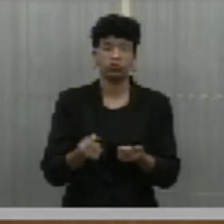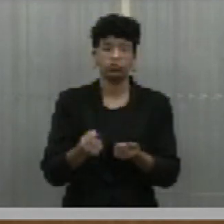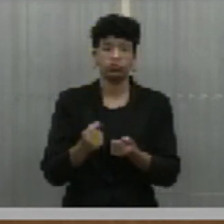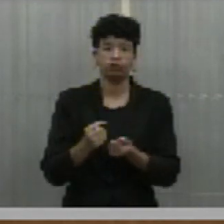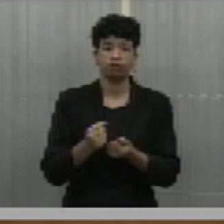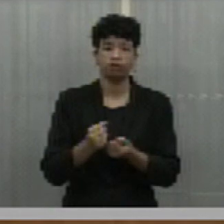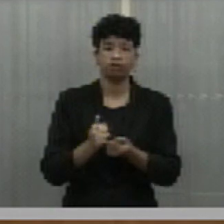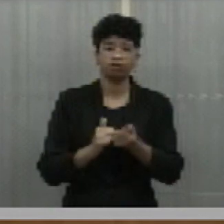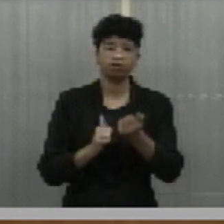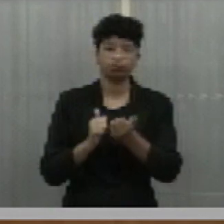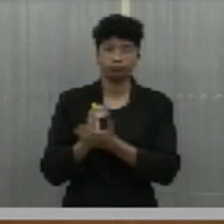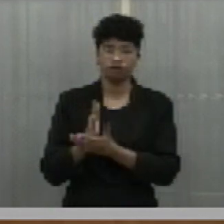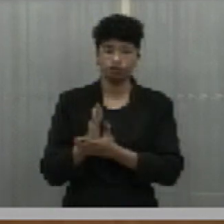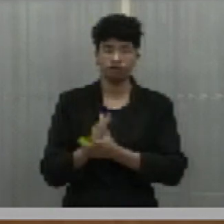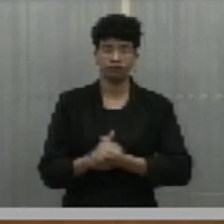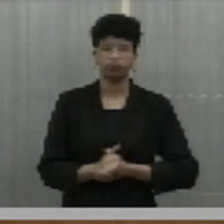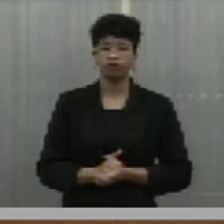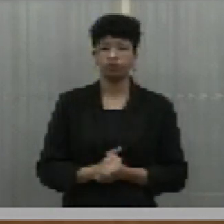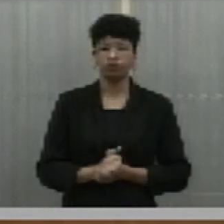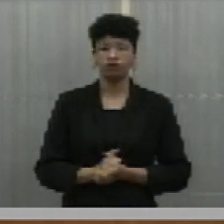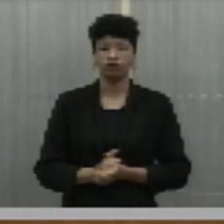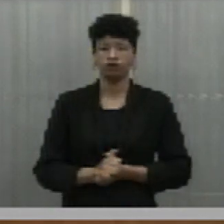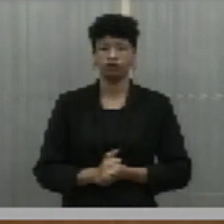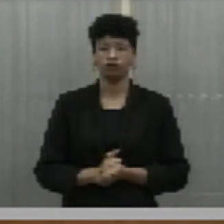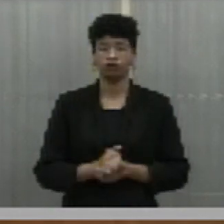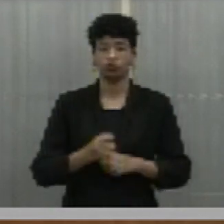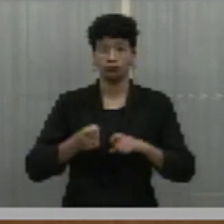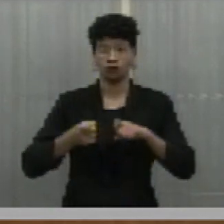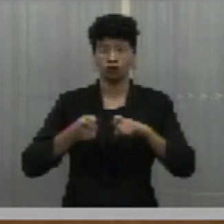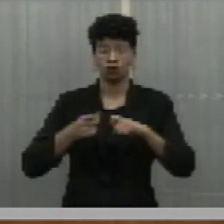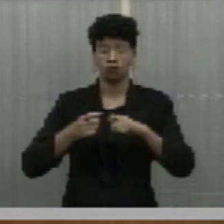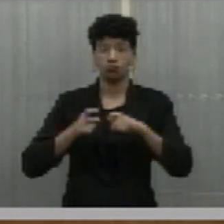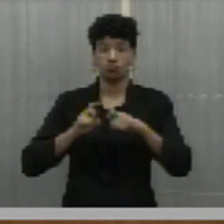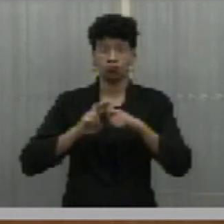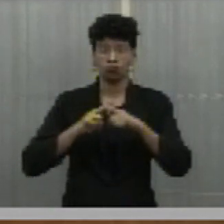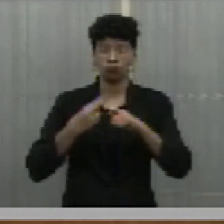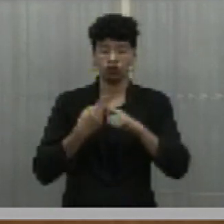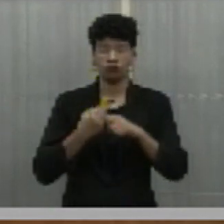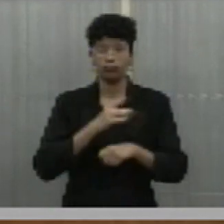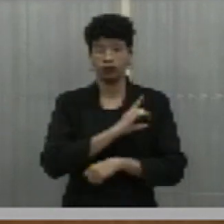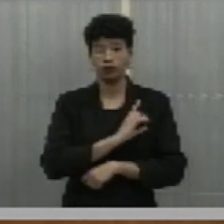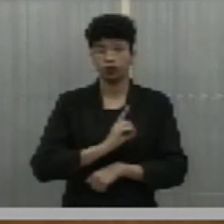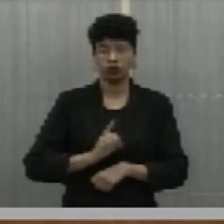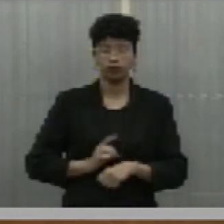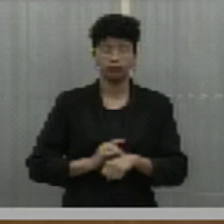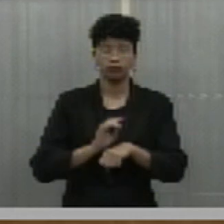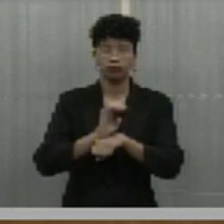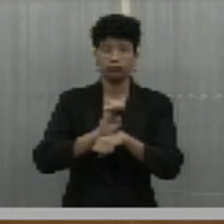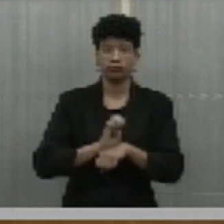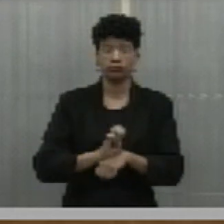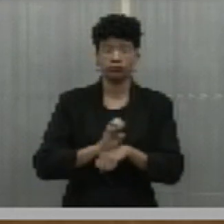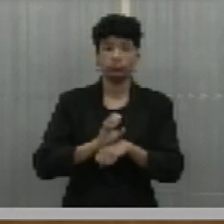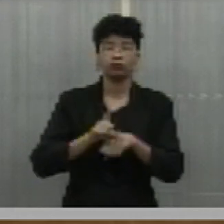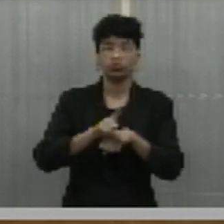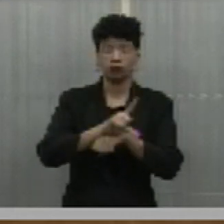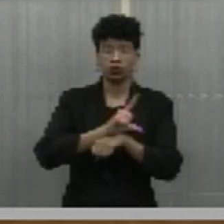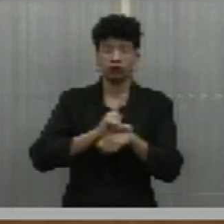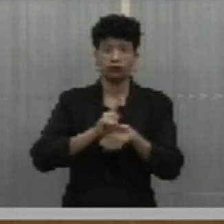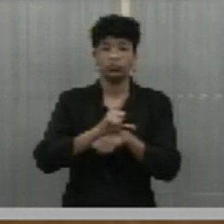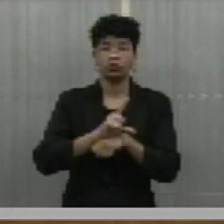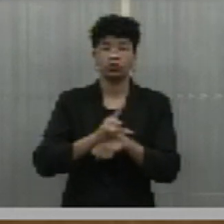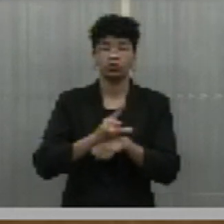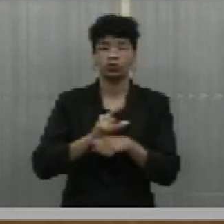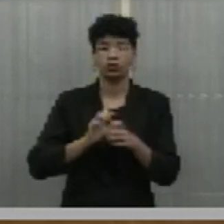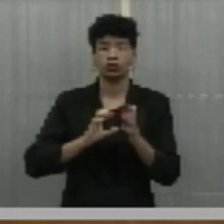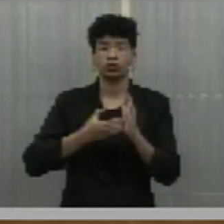permaneçam como estão. aprovado. Doutor Hélio, deputado estadual, com assento nesta Casa Legislativa, pelo